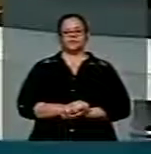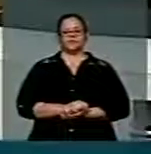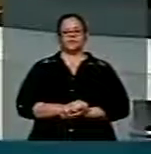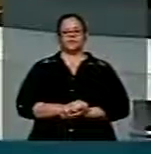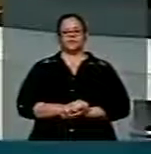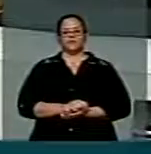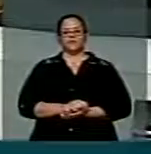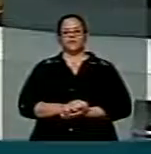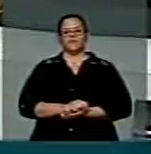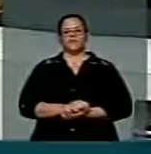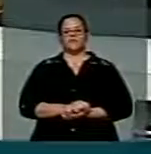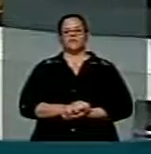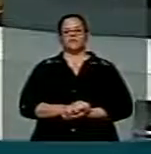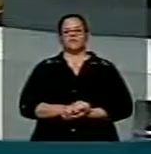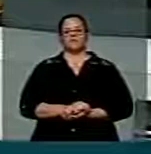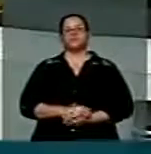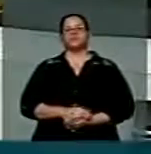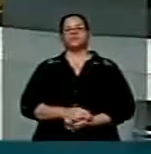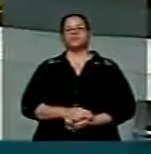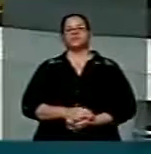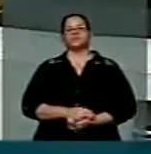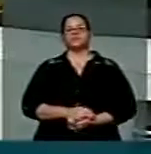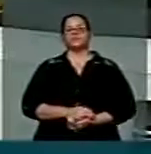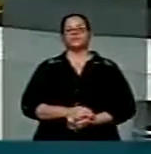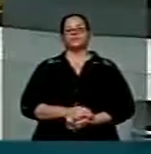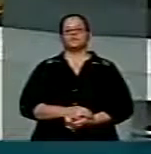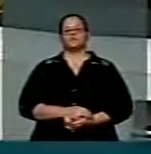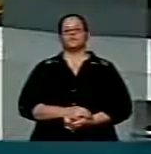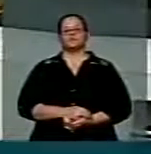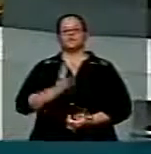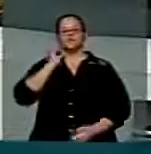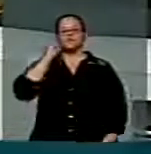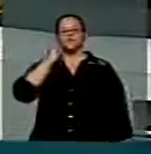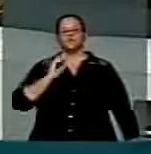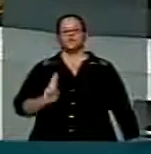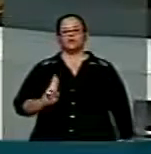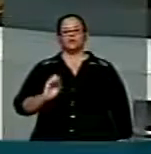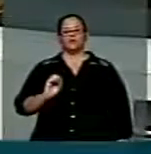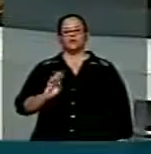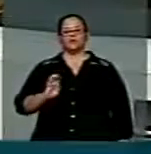Conceda a palavra o Lúcio de Roberto de Lucena, PV São Paulo.